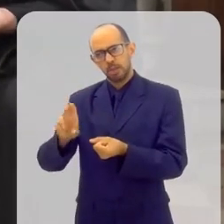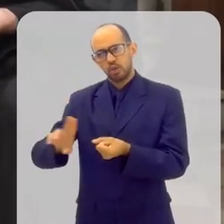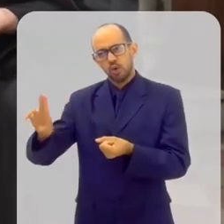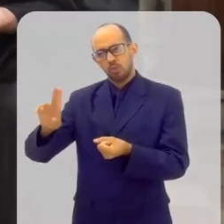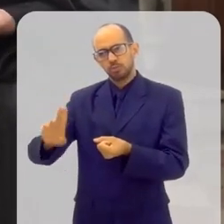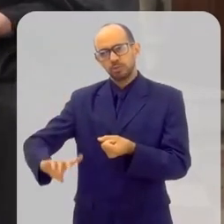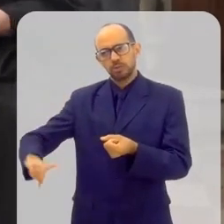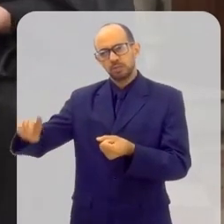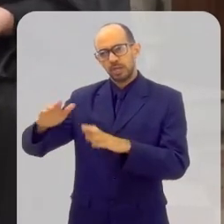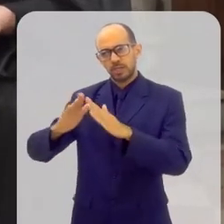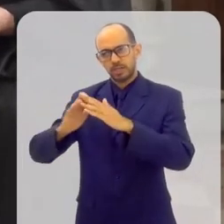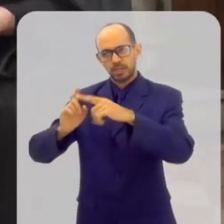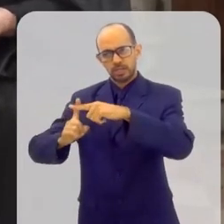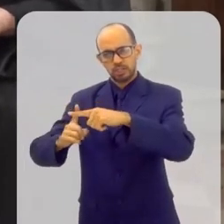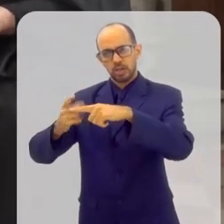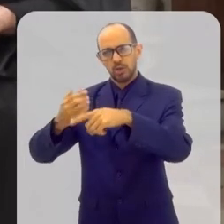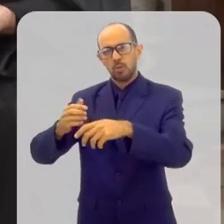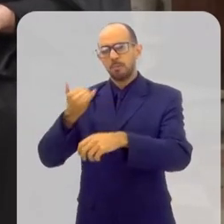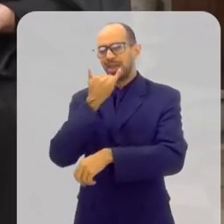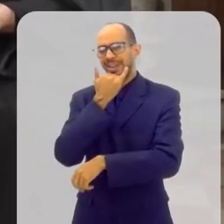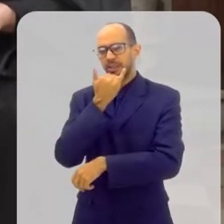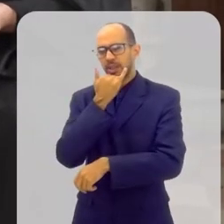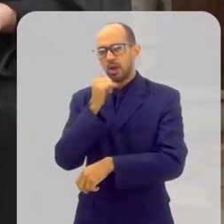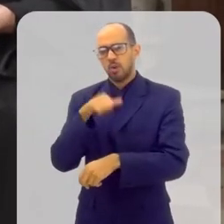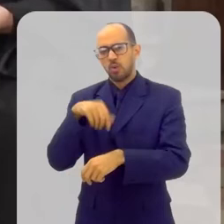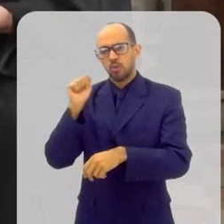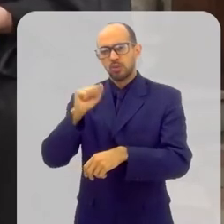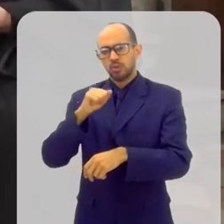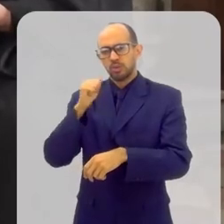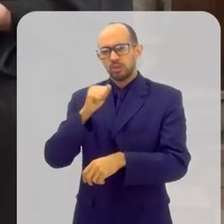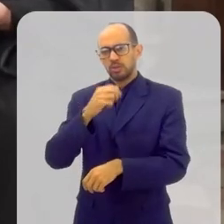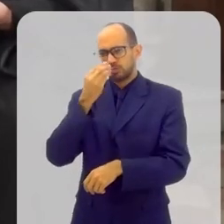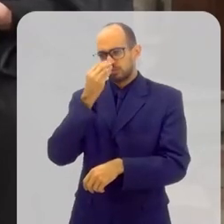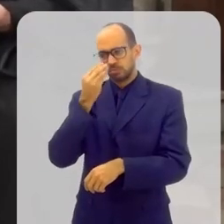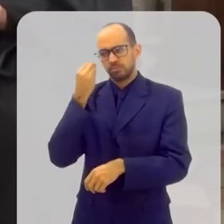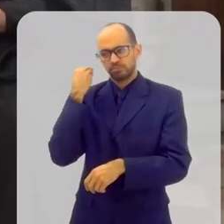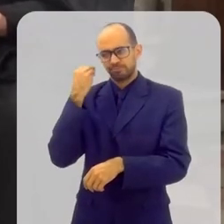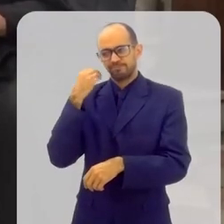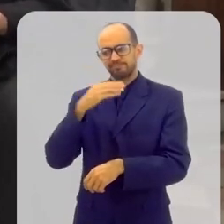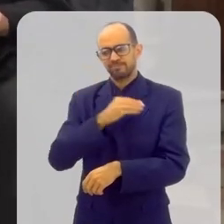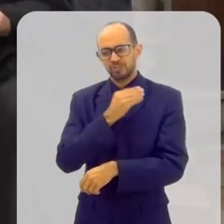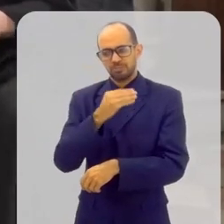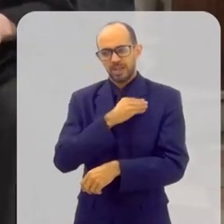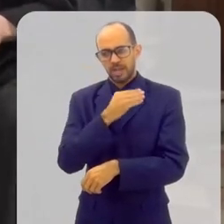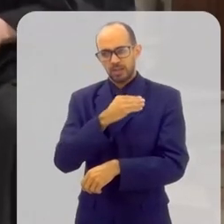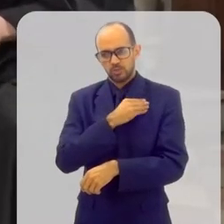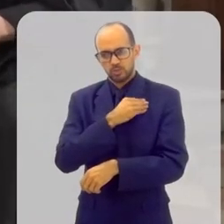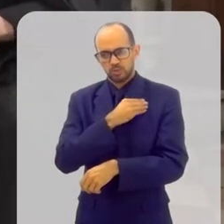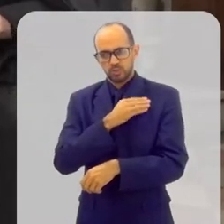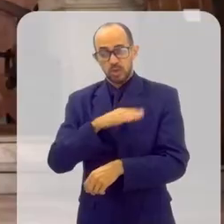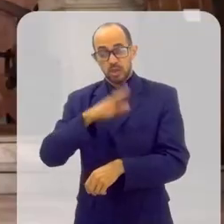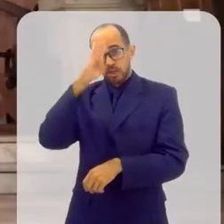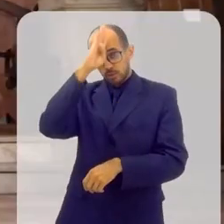com seu representante, o perdão e a absolvição de seus pecados. Com uma diferença. No rito romano,